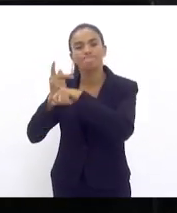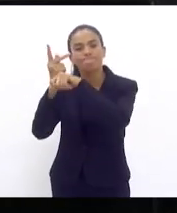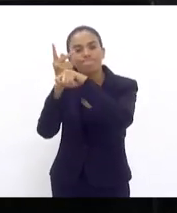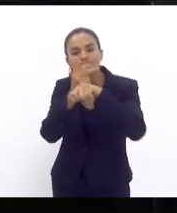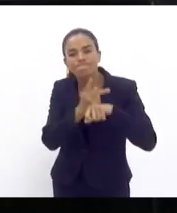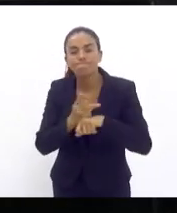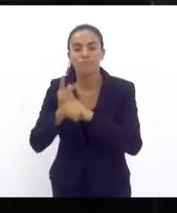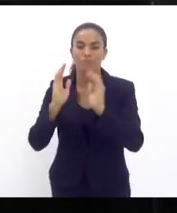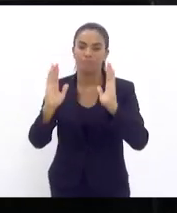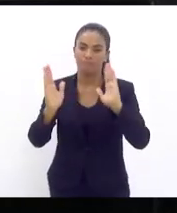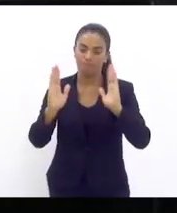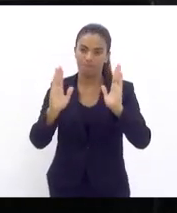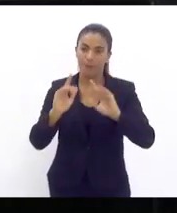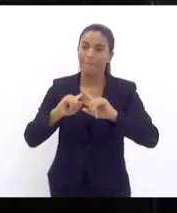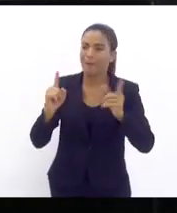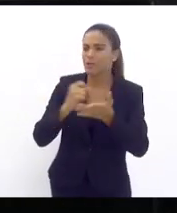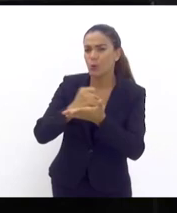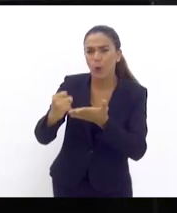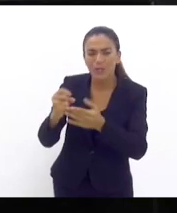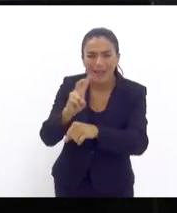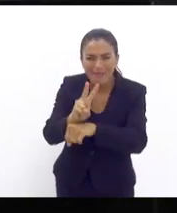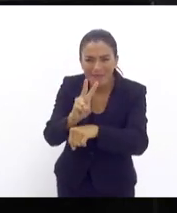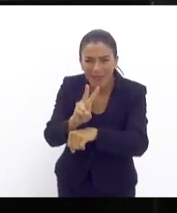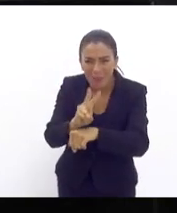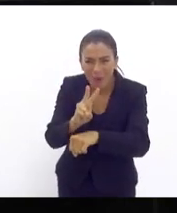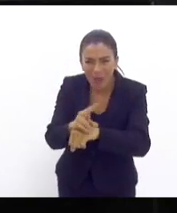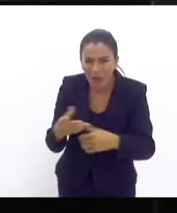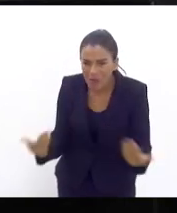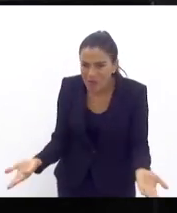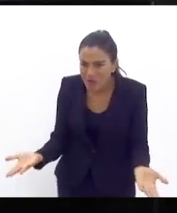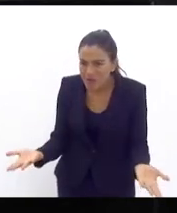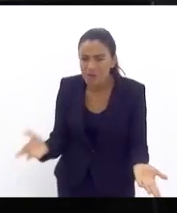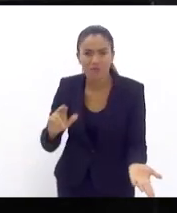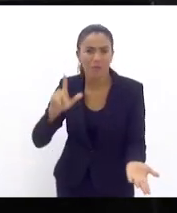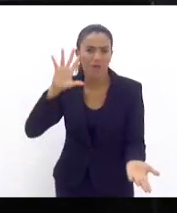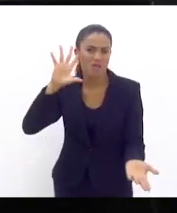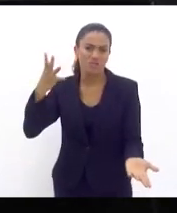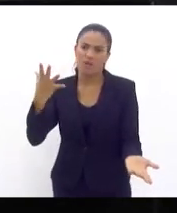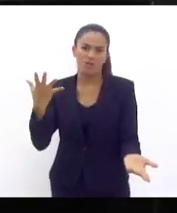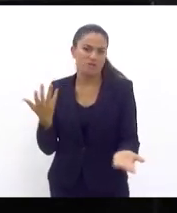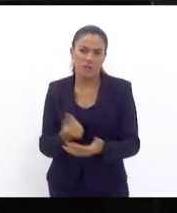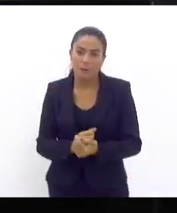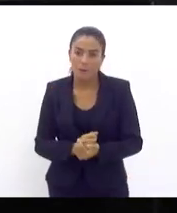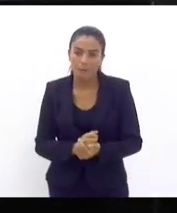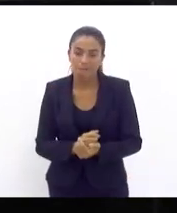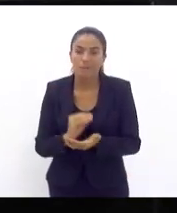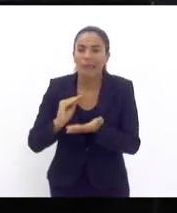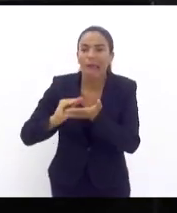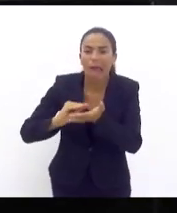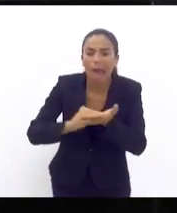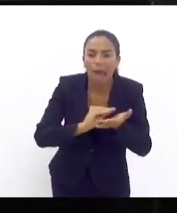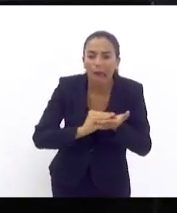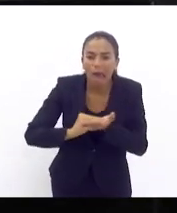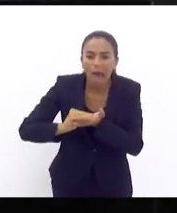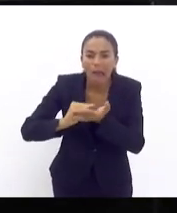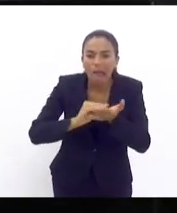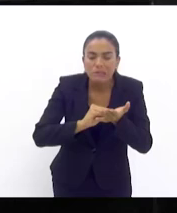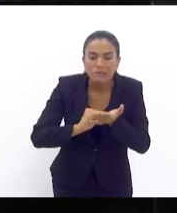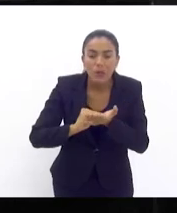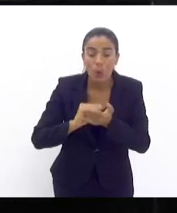temporário. Mas o contrato temporário não é a solução para a carência. O contrato